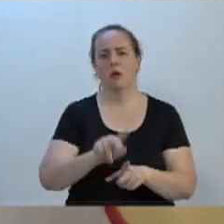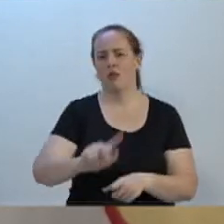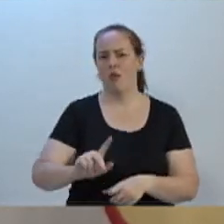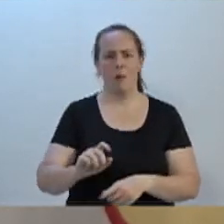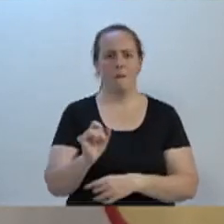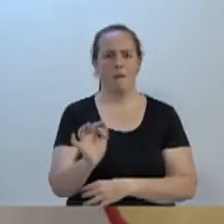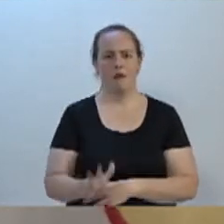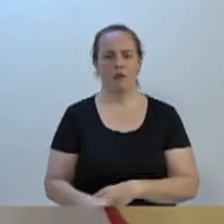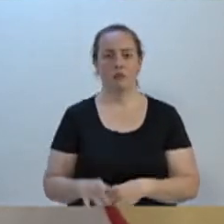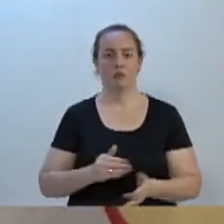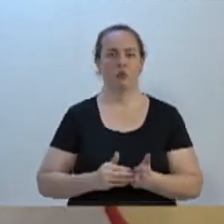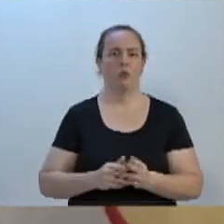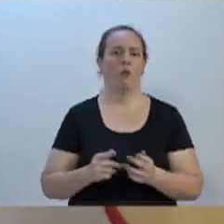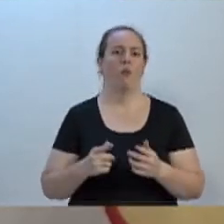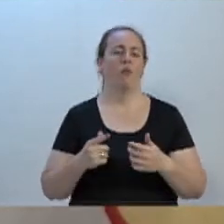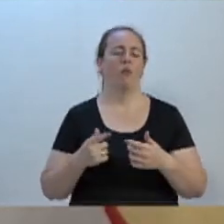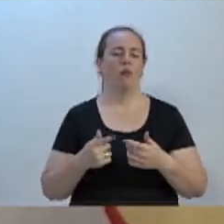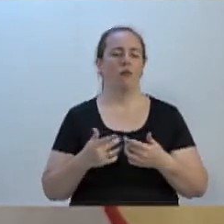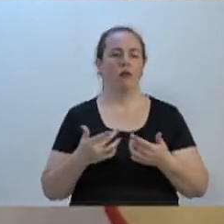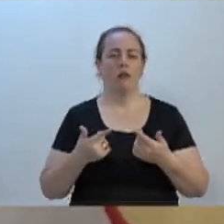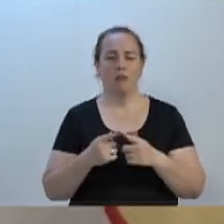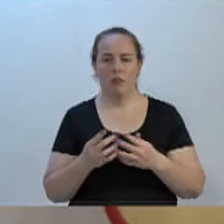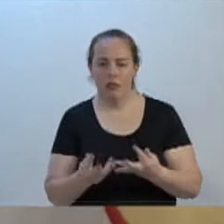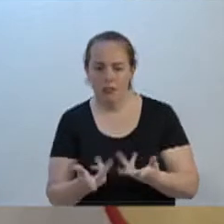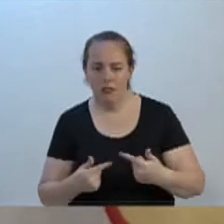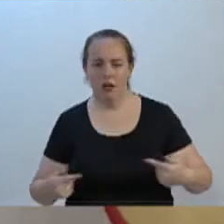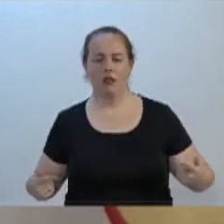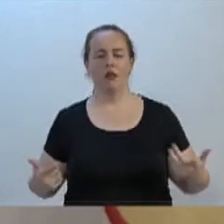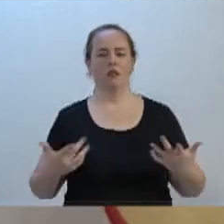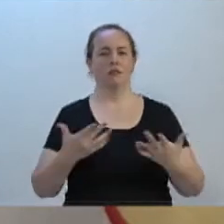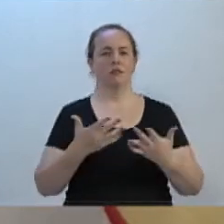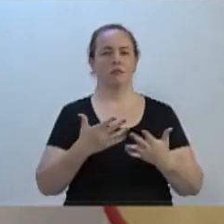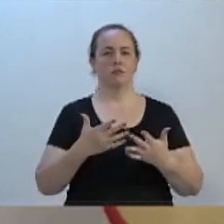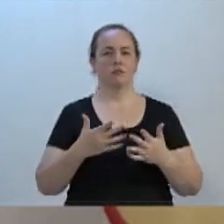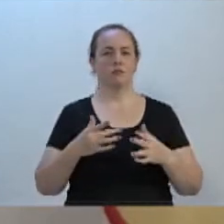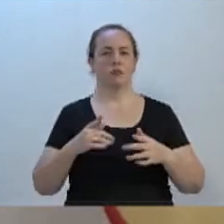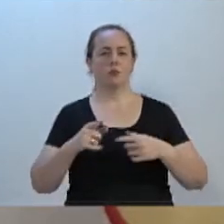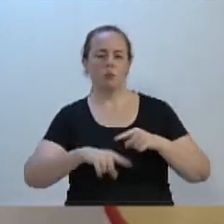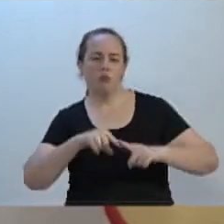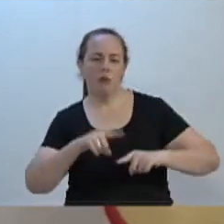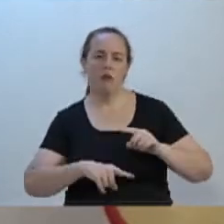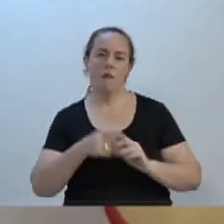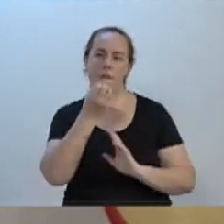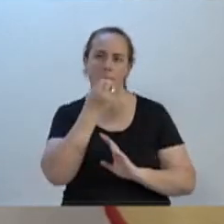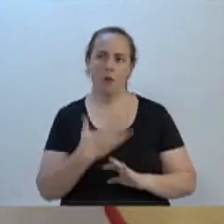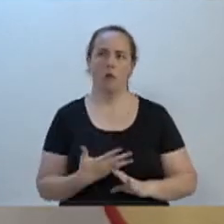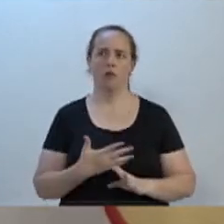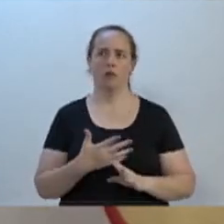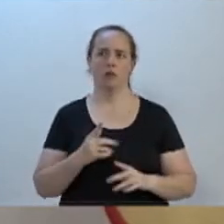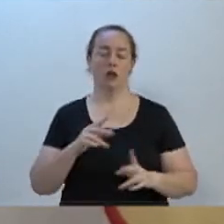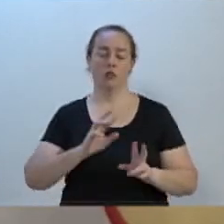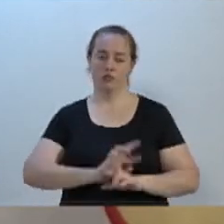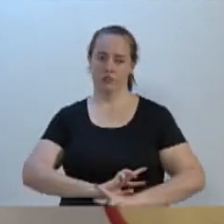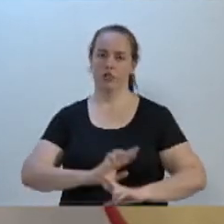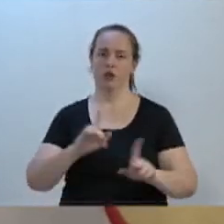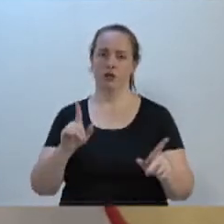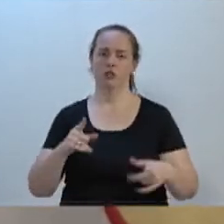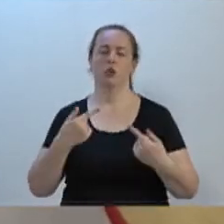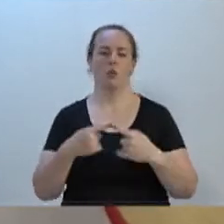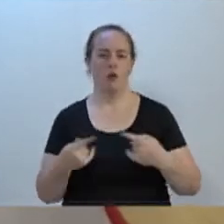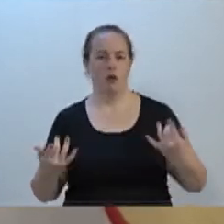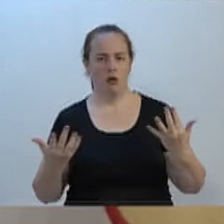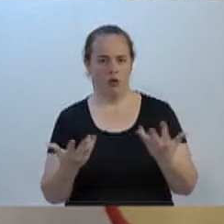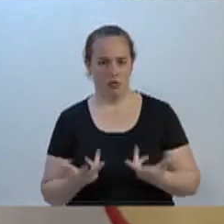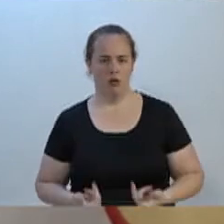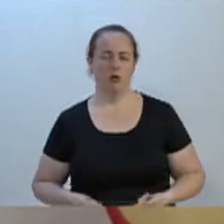cortina com qualidade, com quebra-luz, não é aquele blackout de napa, não, é um blackout diferenciado, de qualidade,